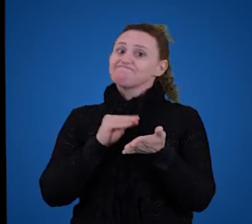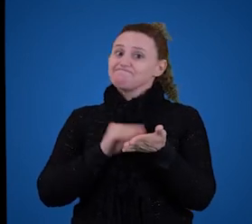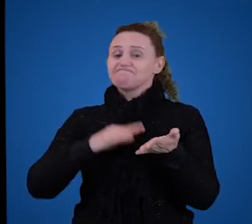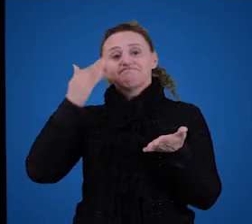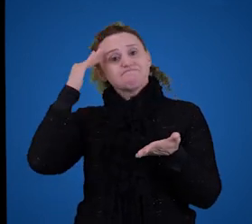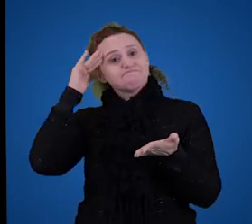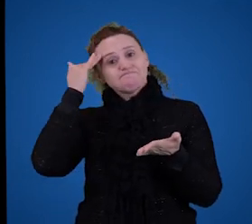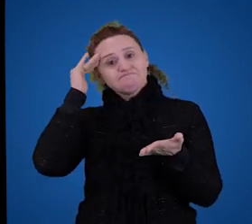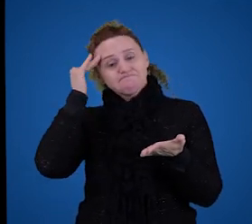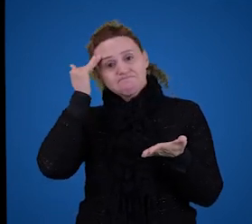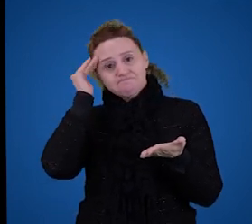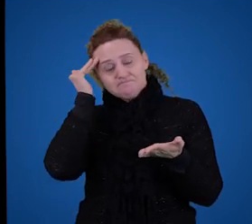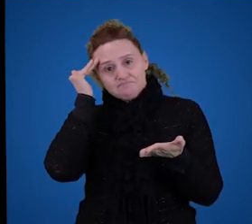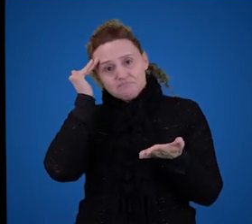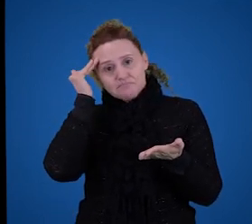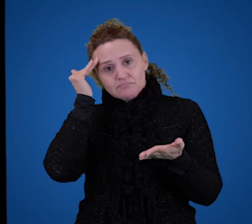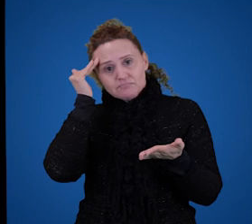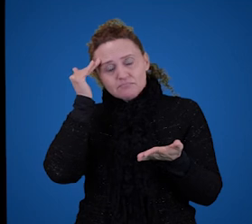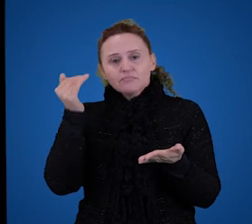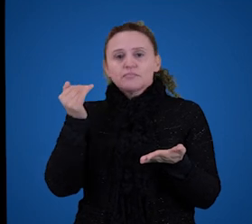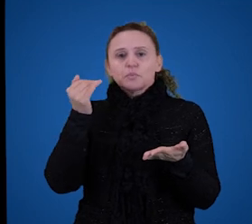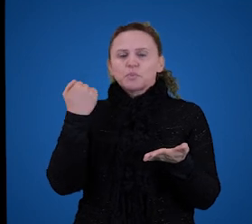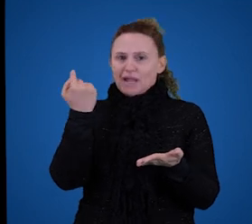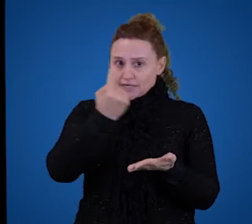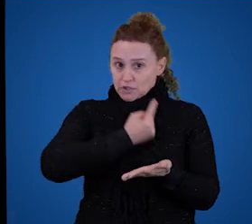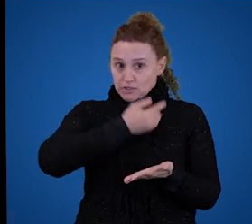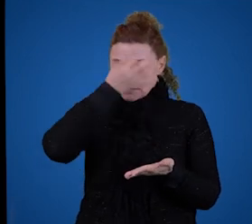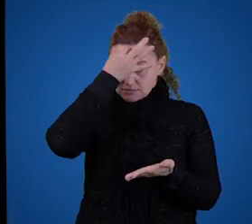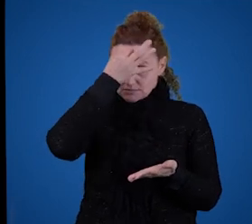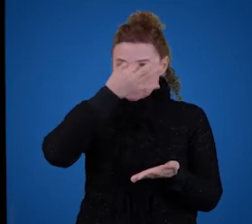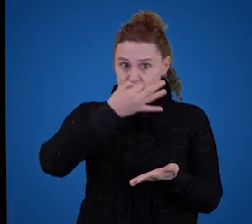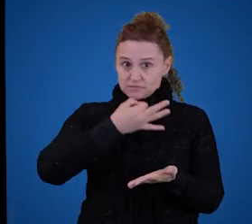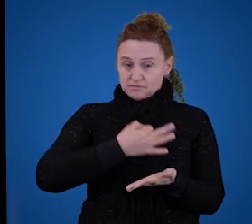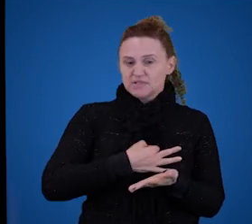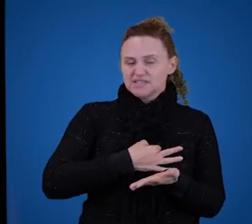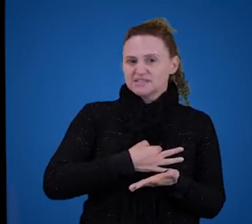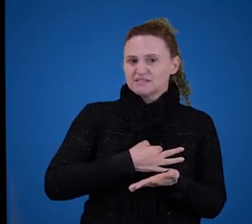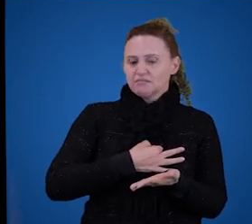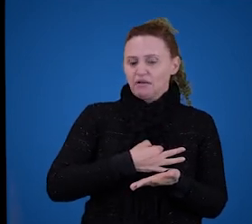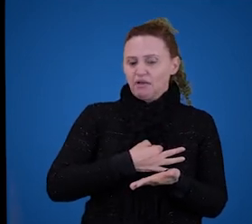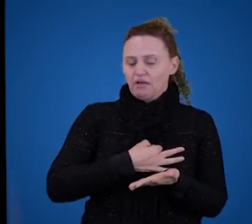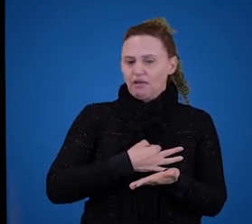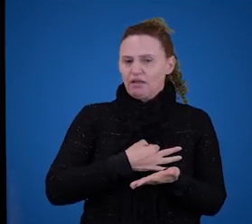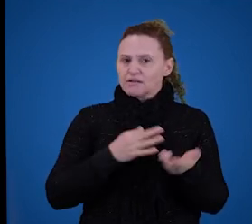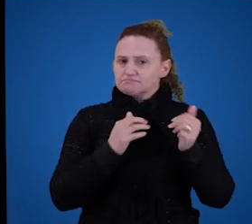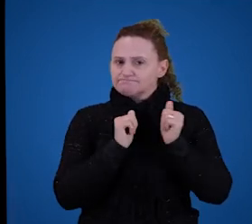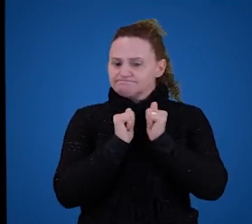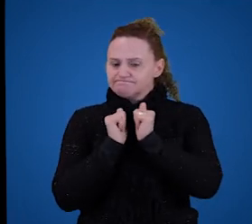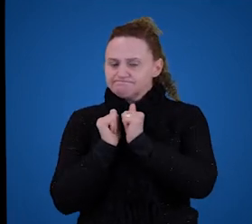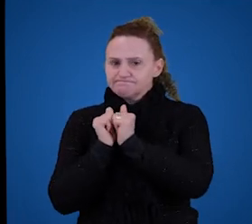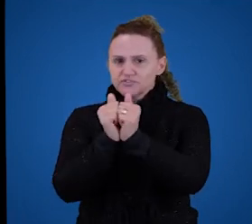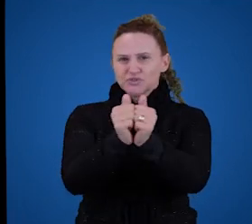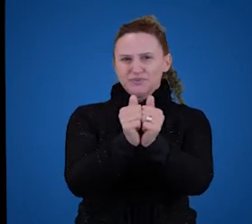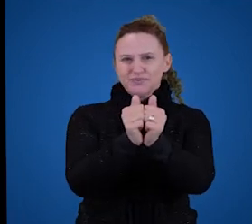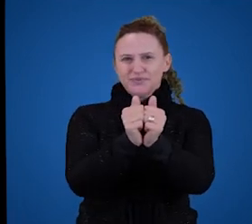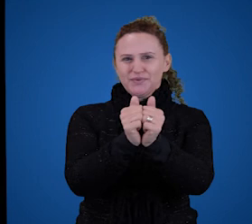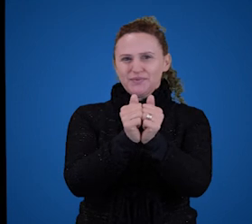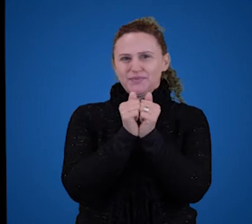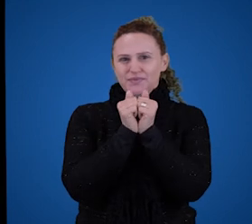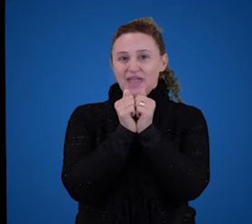Então, reparem que interessante. A nossa compreensão e o significado parece encaminhar juntos, é isso que demonstra, né?